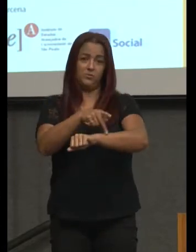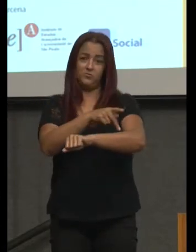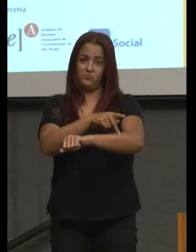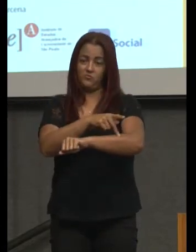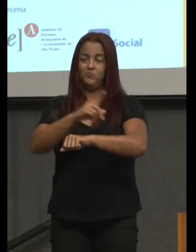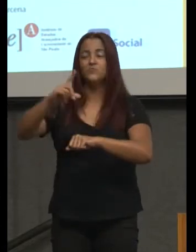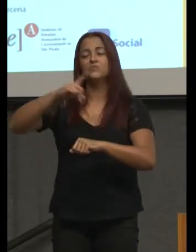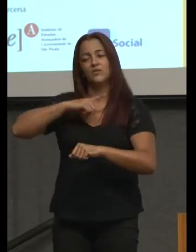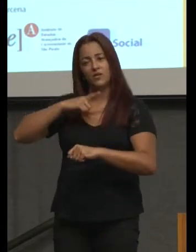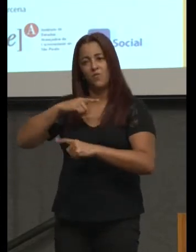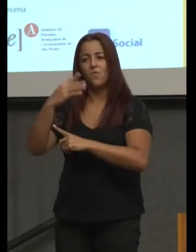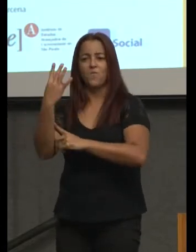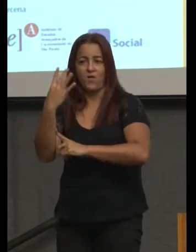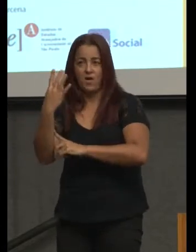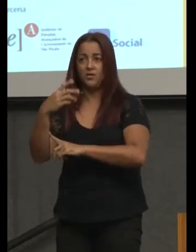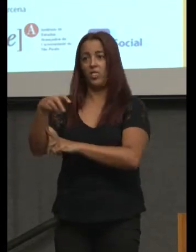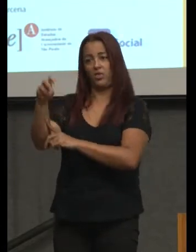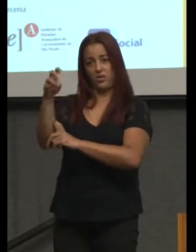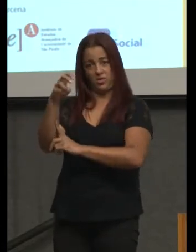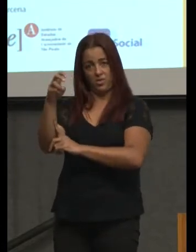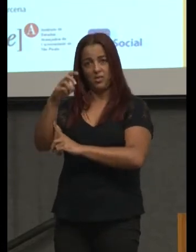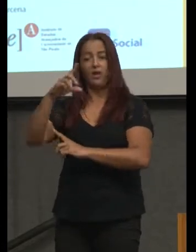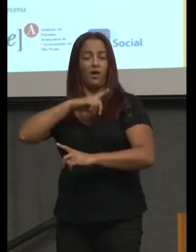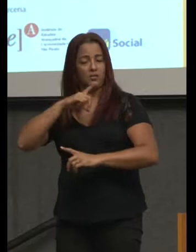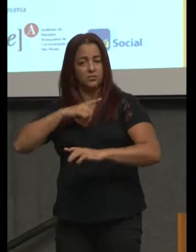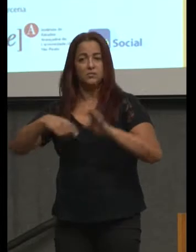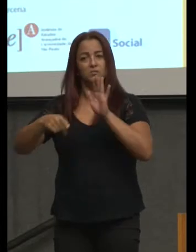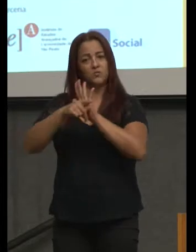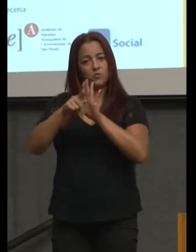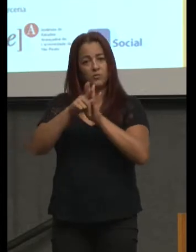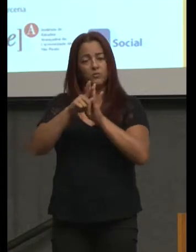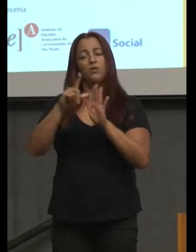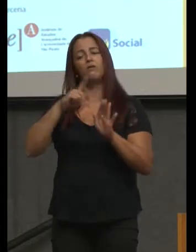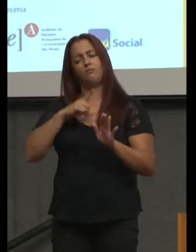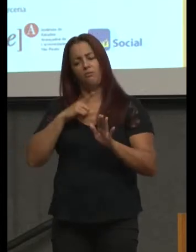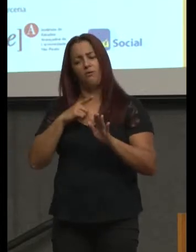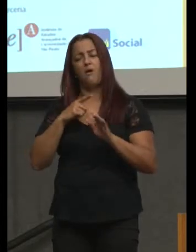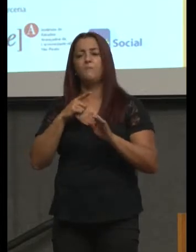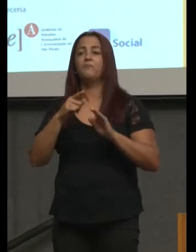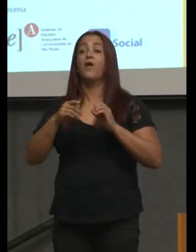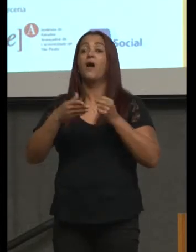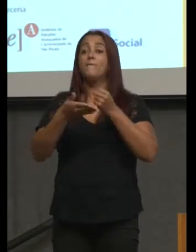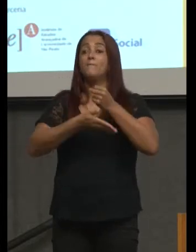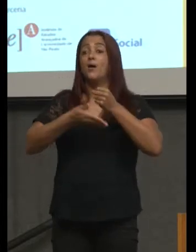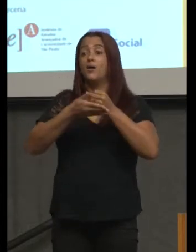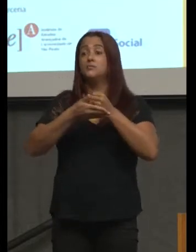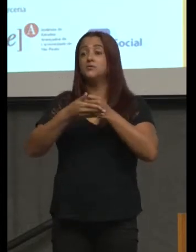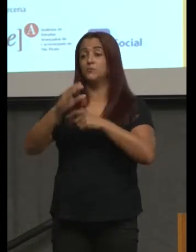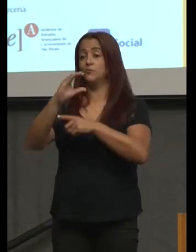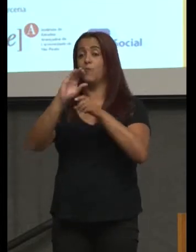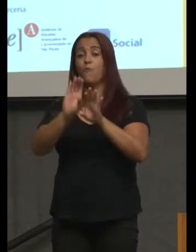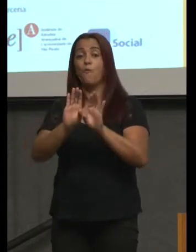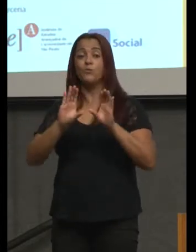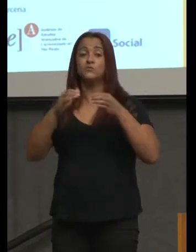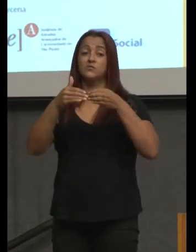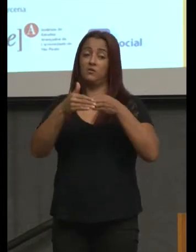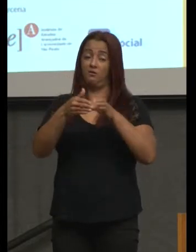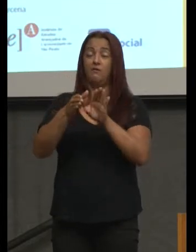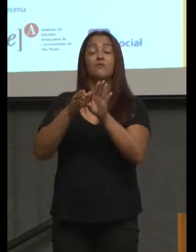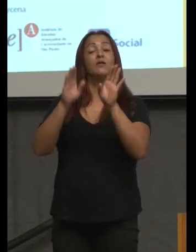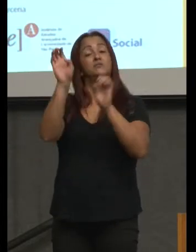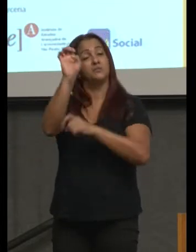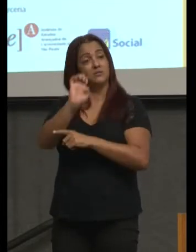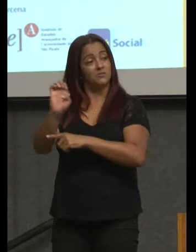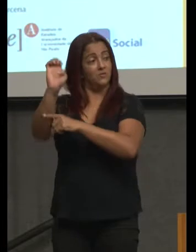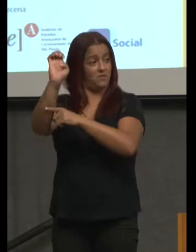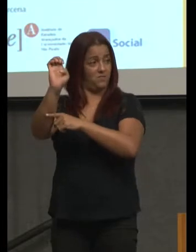-feira, eu vim aqui, quarta-feira, eu estive no Conselho Estadual de Educação, ao lado da minha amiga Bernadette Gatti.